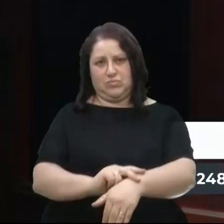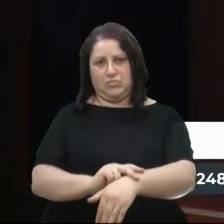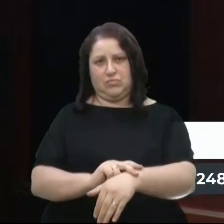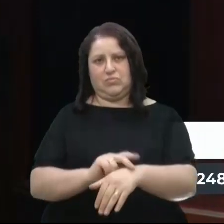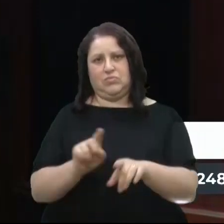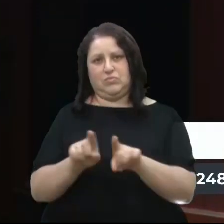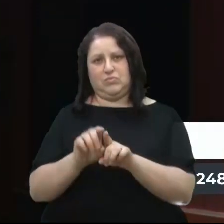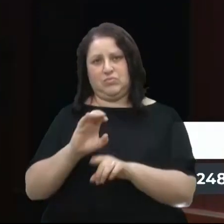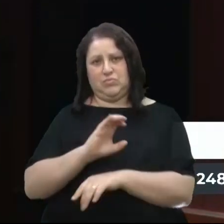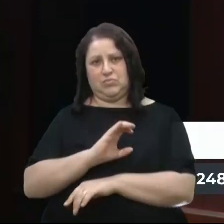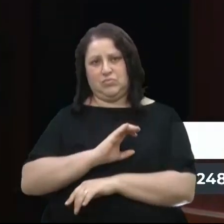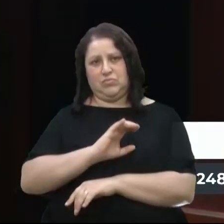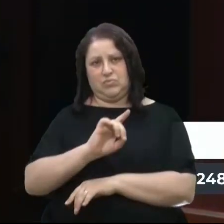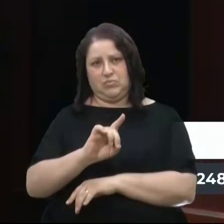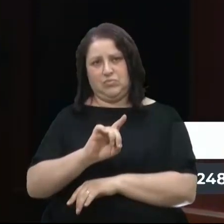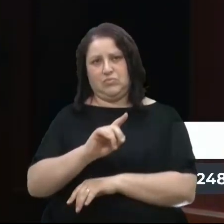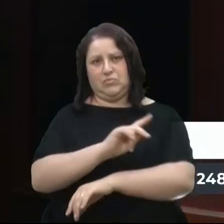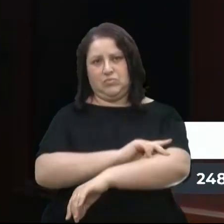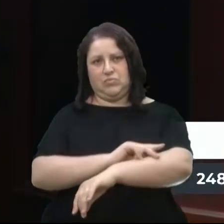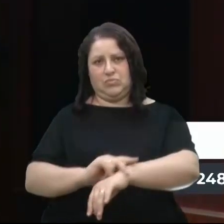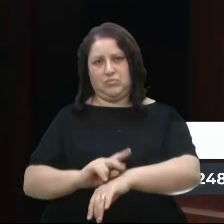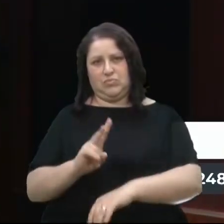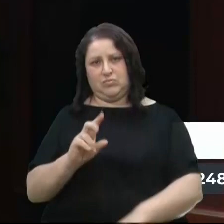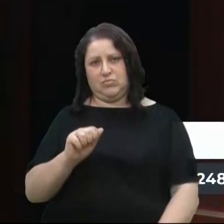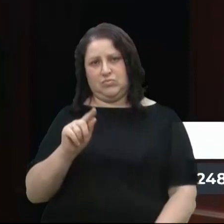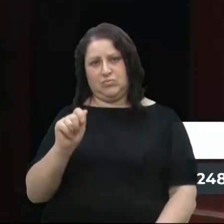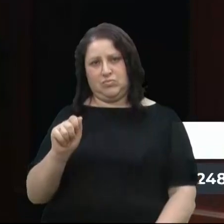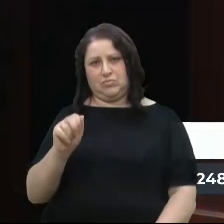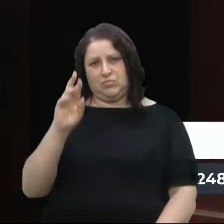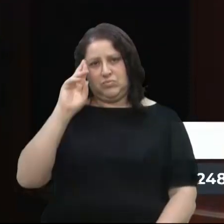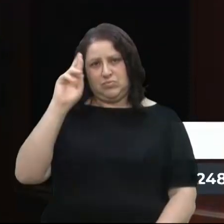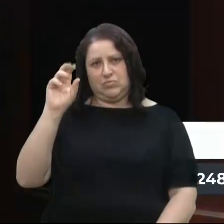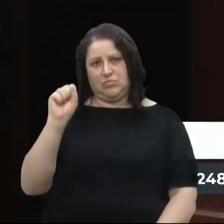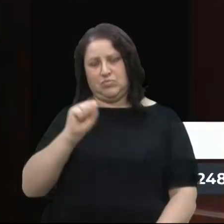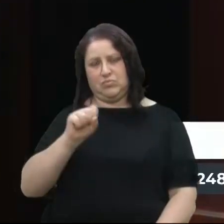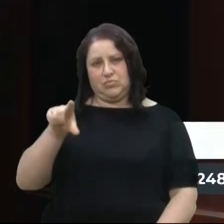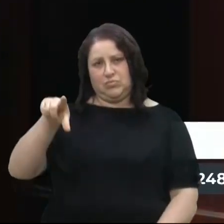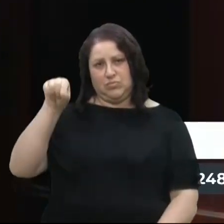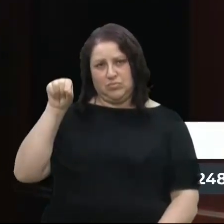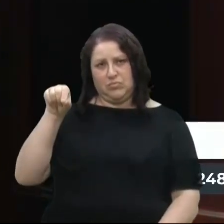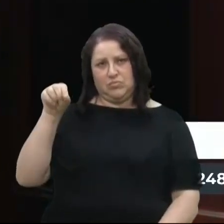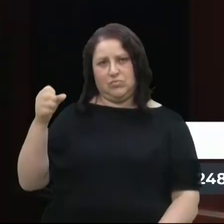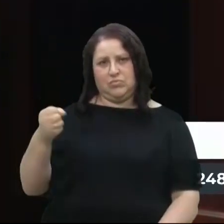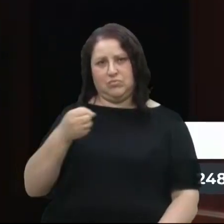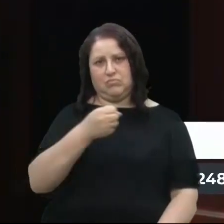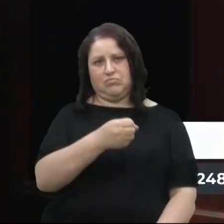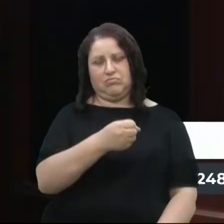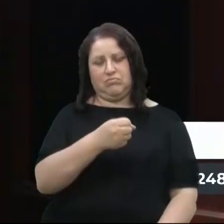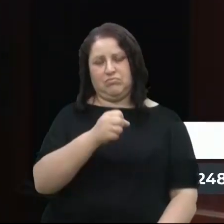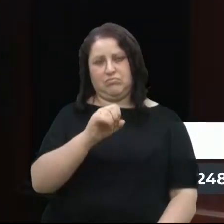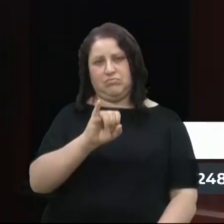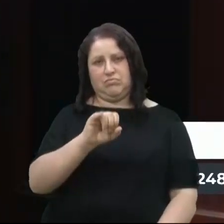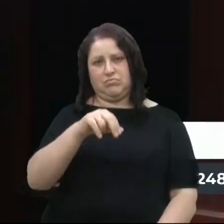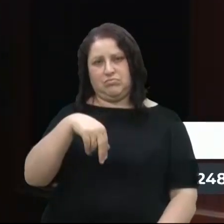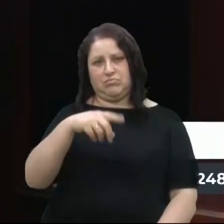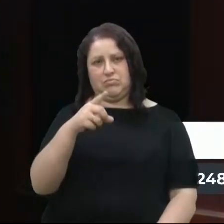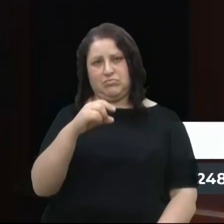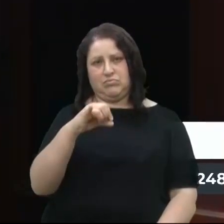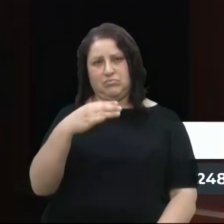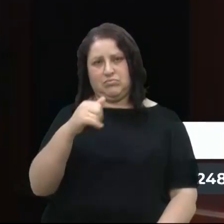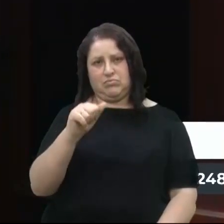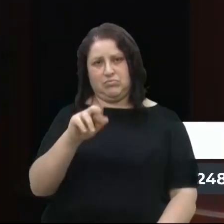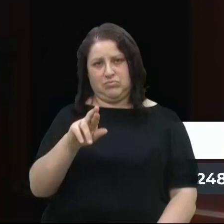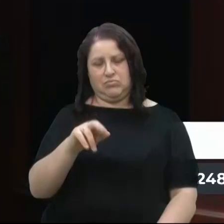a coordenação pedagógica são vagas que os diretores podem indicar. Então, qual é o questionamento dos professores?